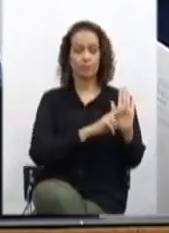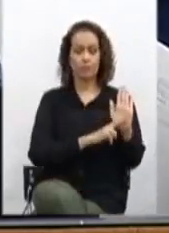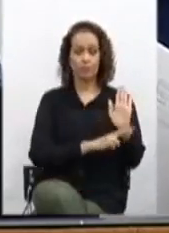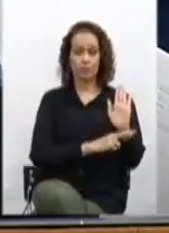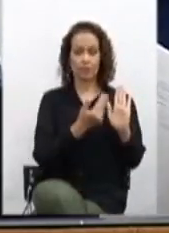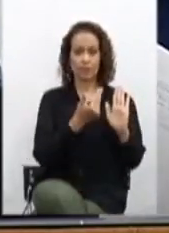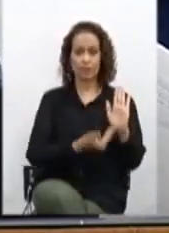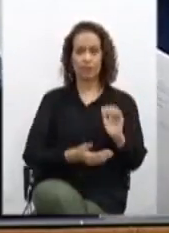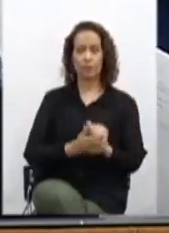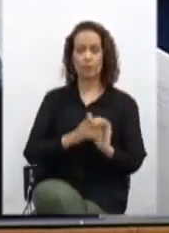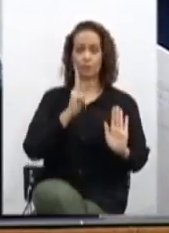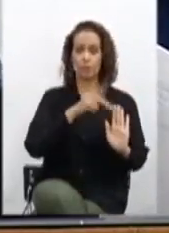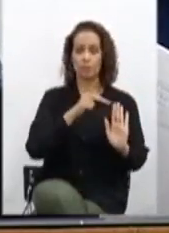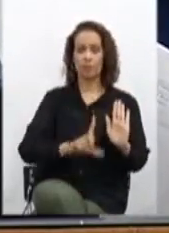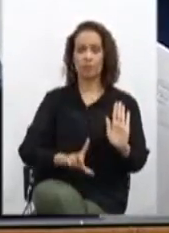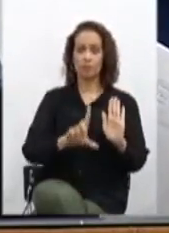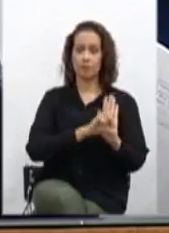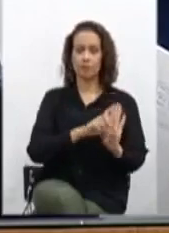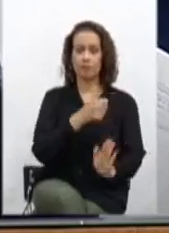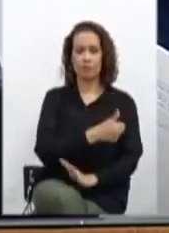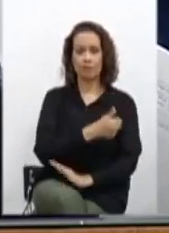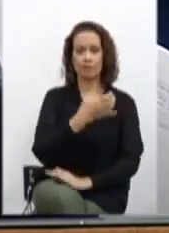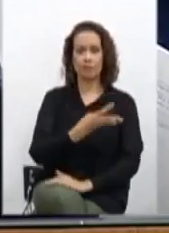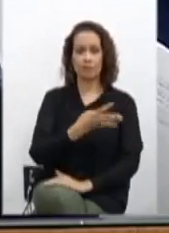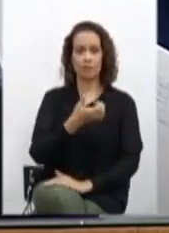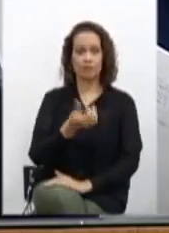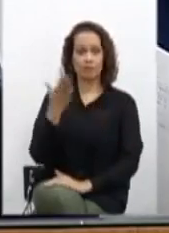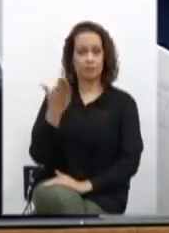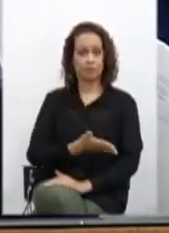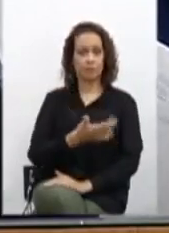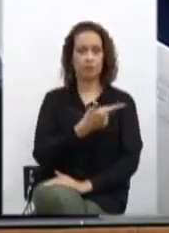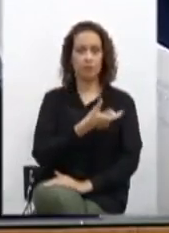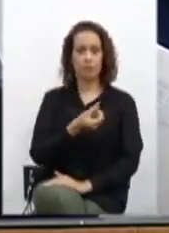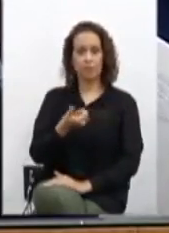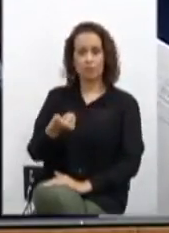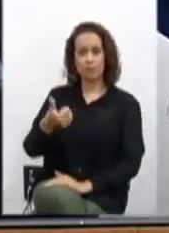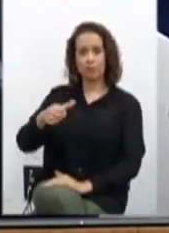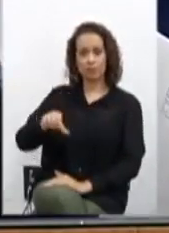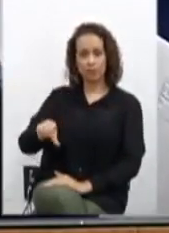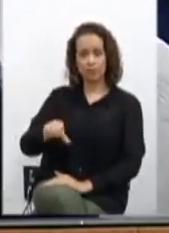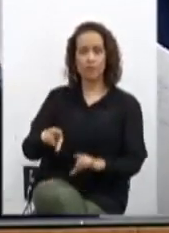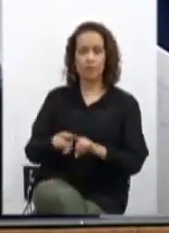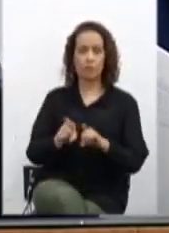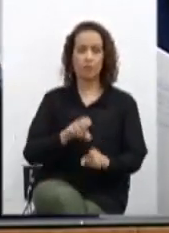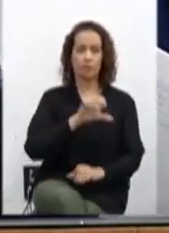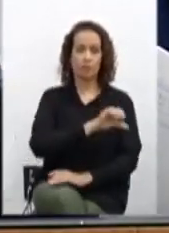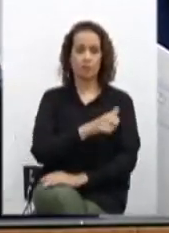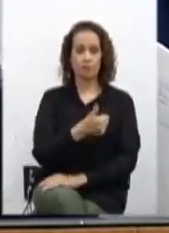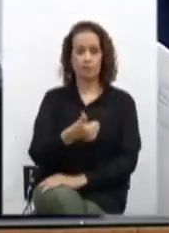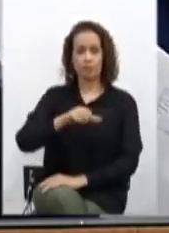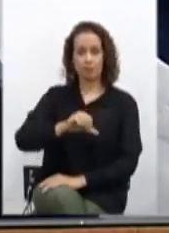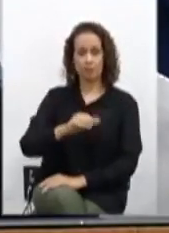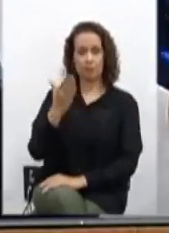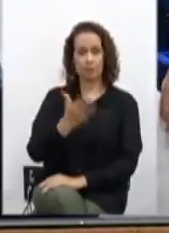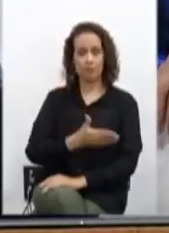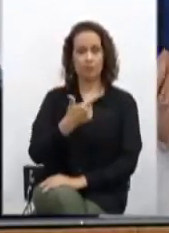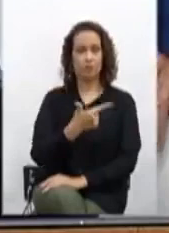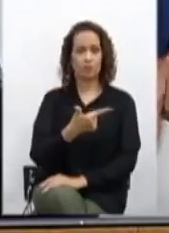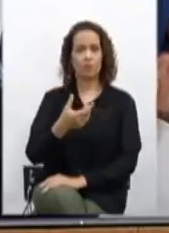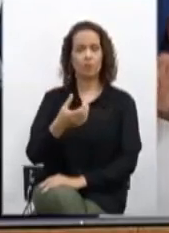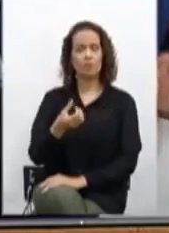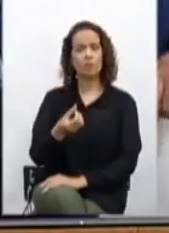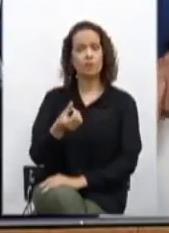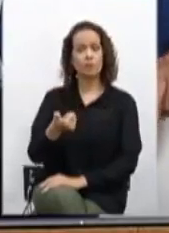Projeto de lei 146-2019 e 919-2019, no segundo